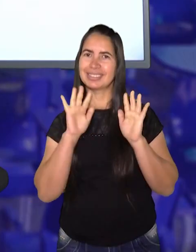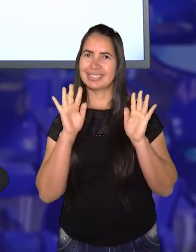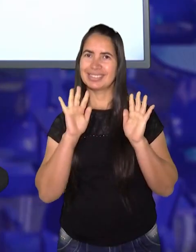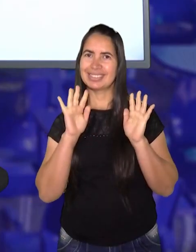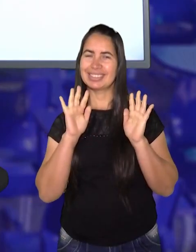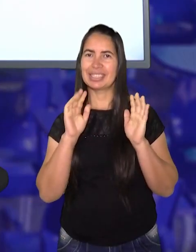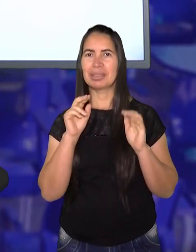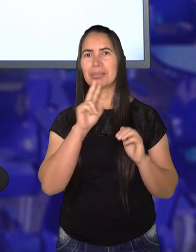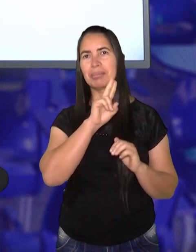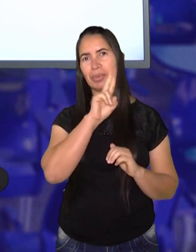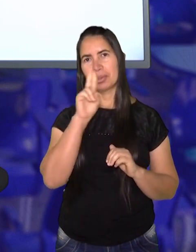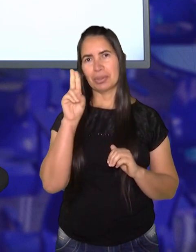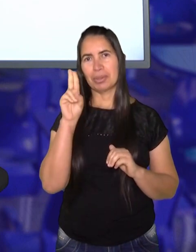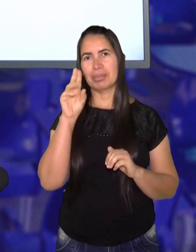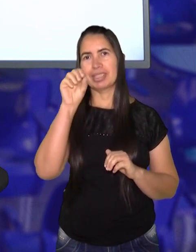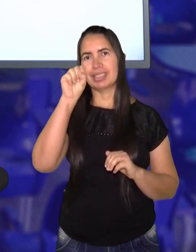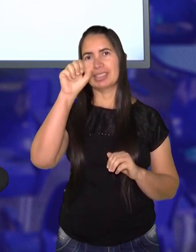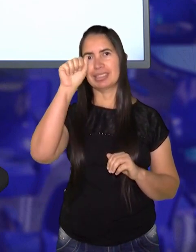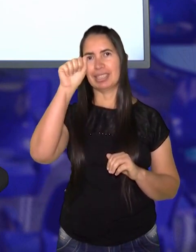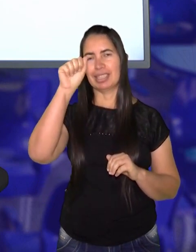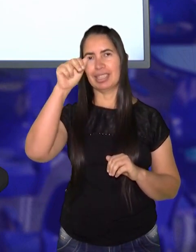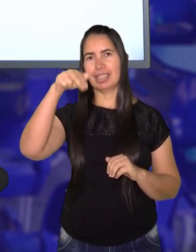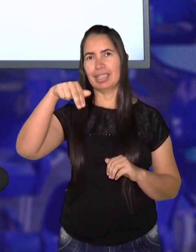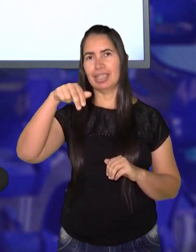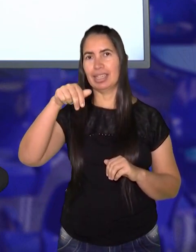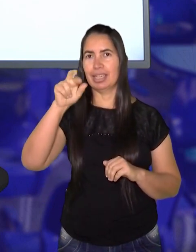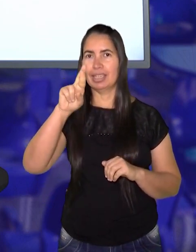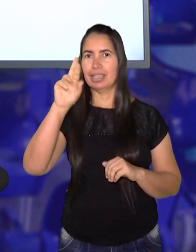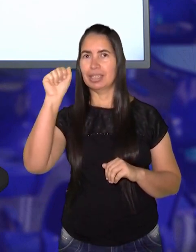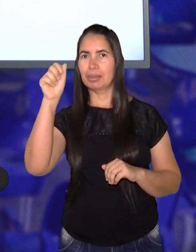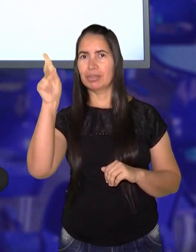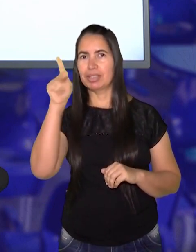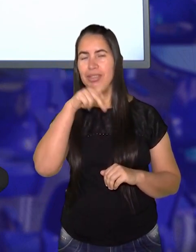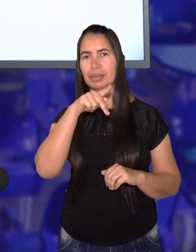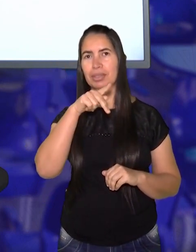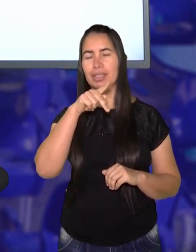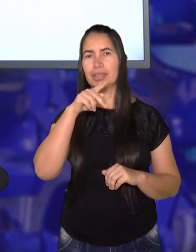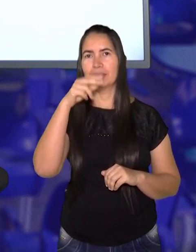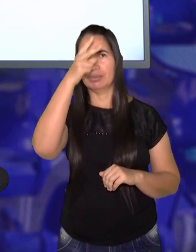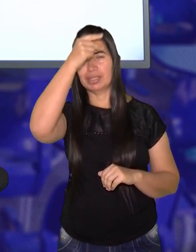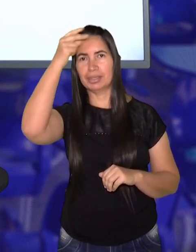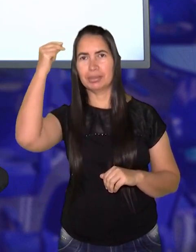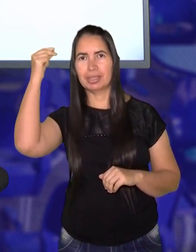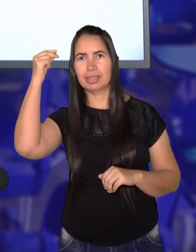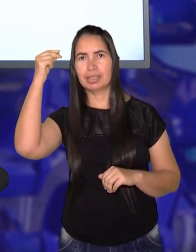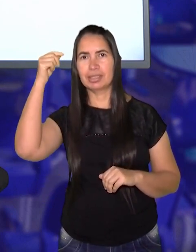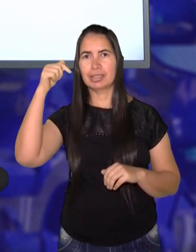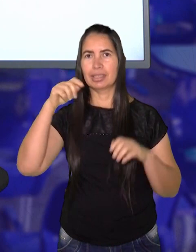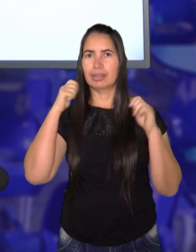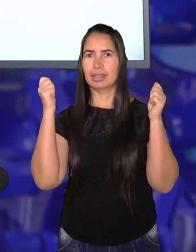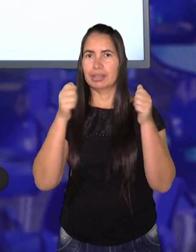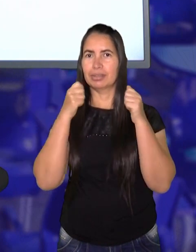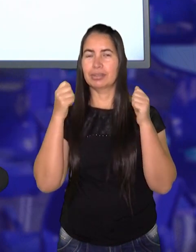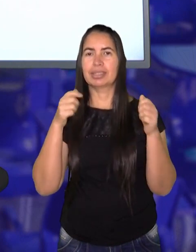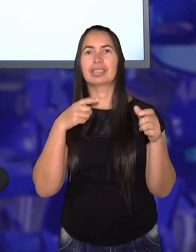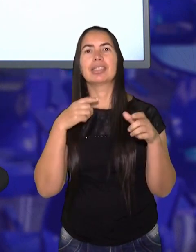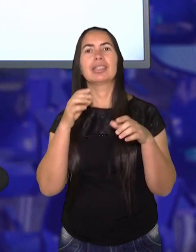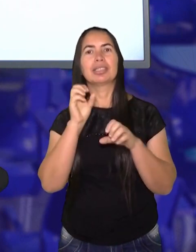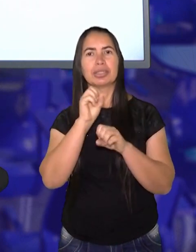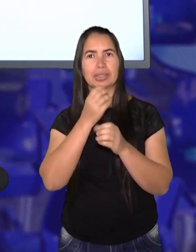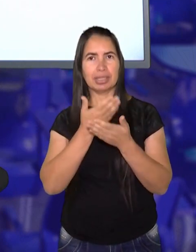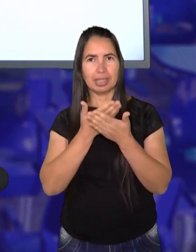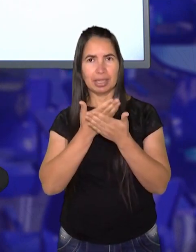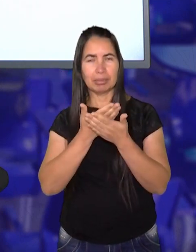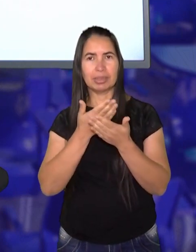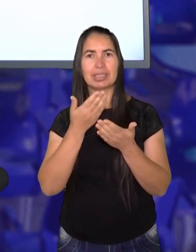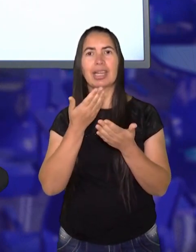Oi, meu nome é Sara, sou professora da Rede Municipal aqui de Caruaru e estou aqui para trabalharmos uma aulinha de